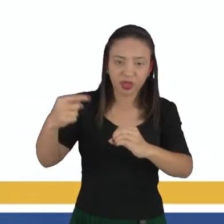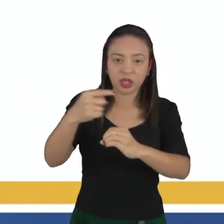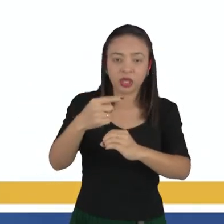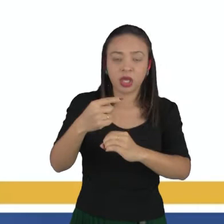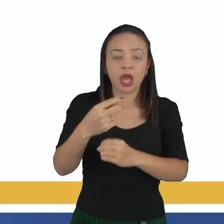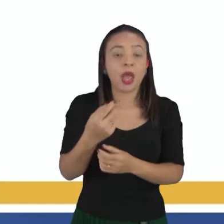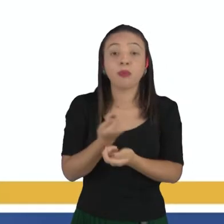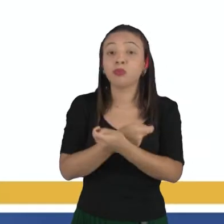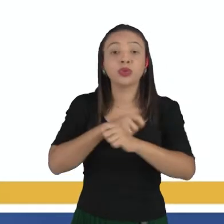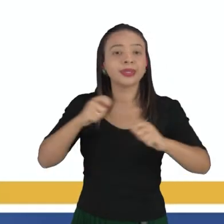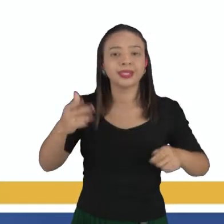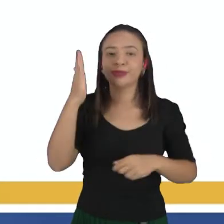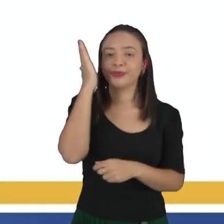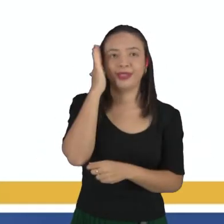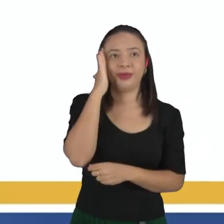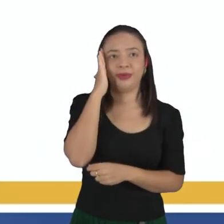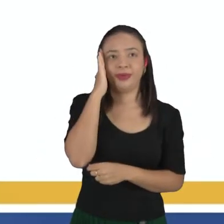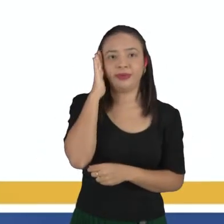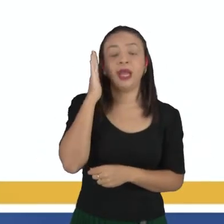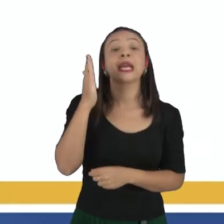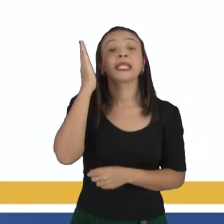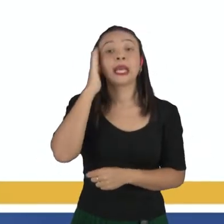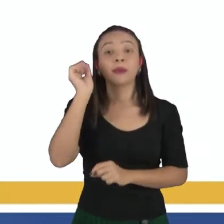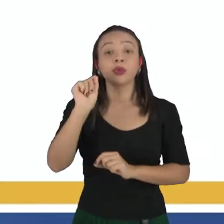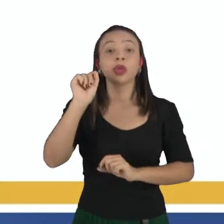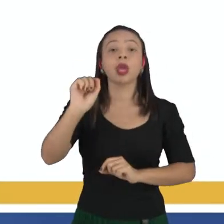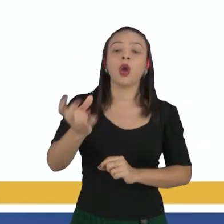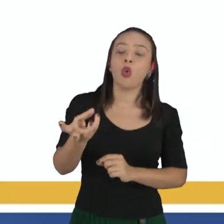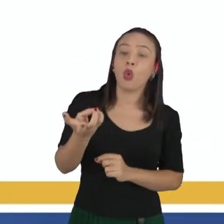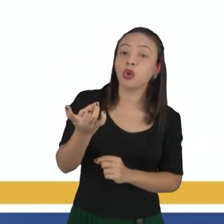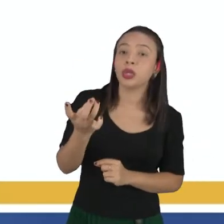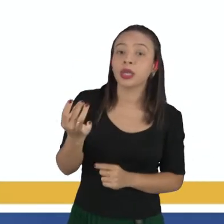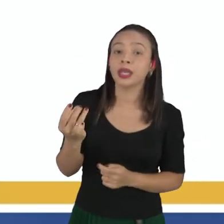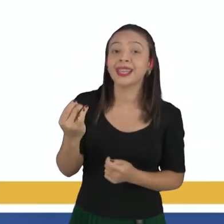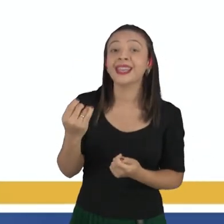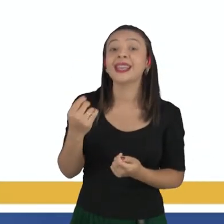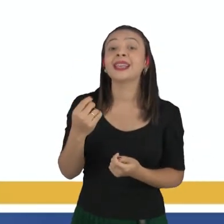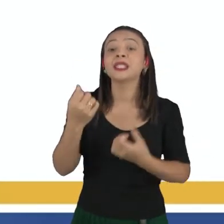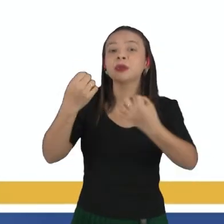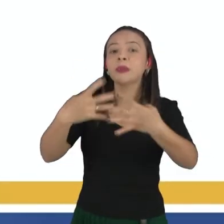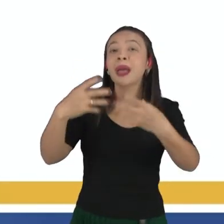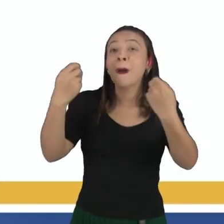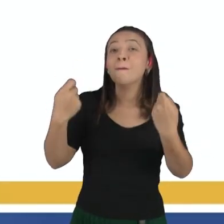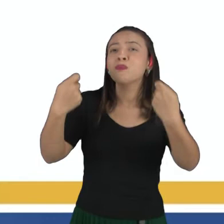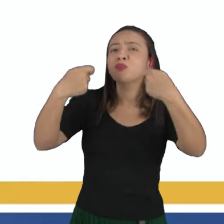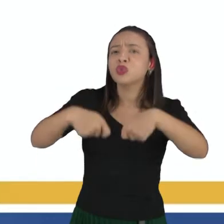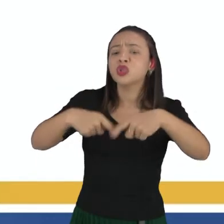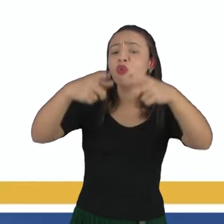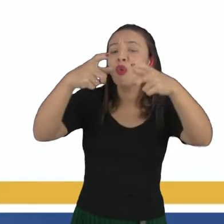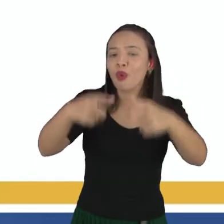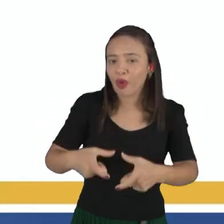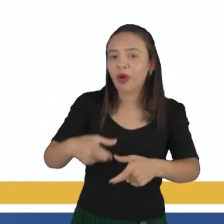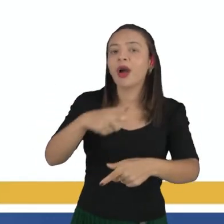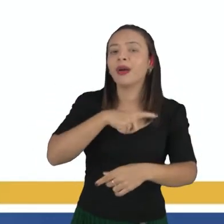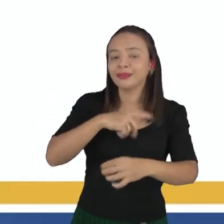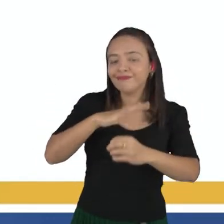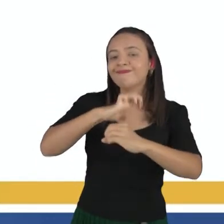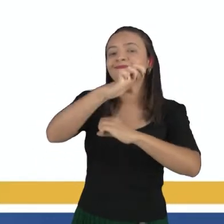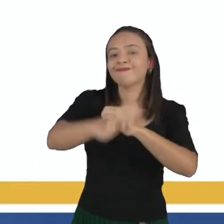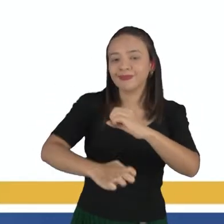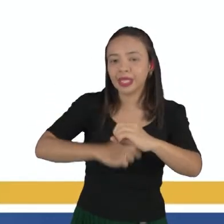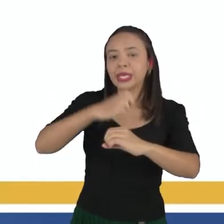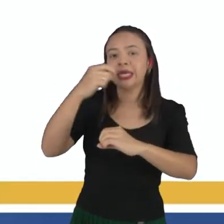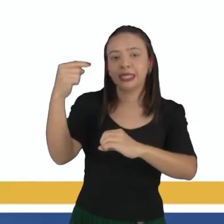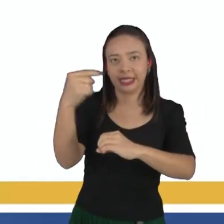definida. O que é feito são cálculos que determinam a probabilidade da região que um elétron estará